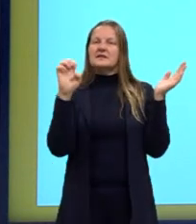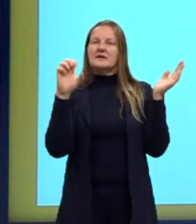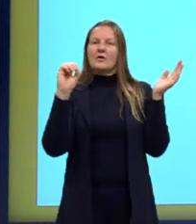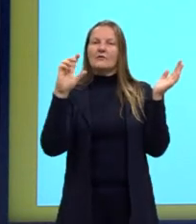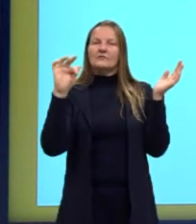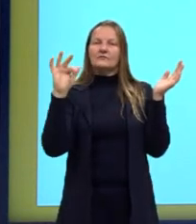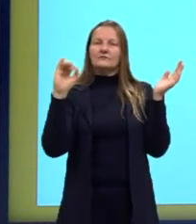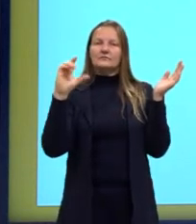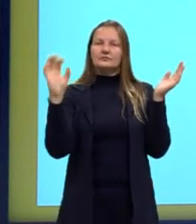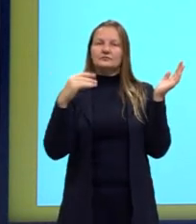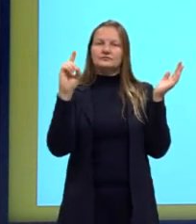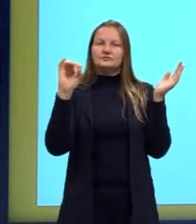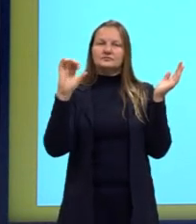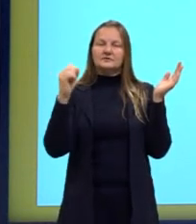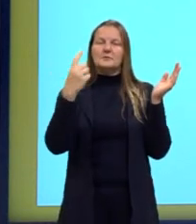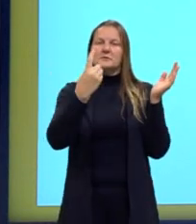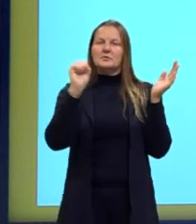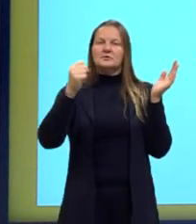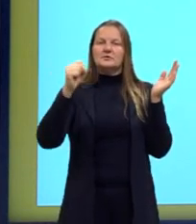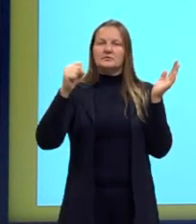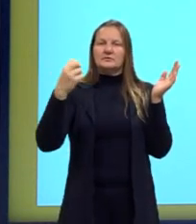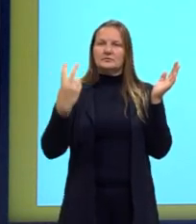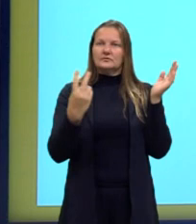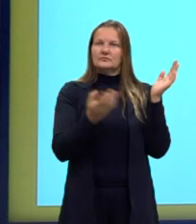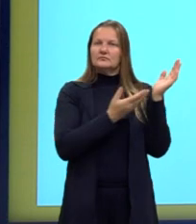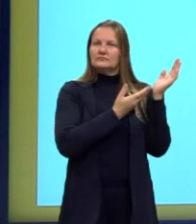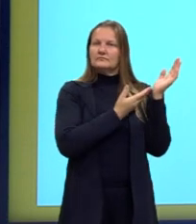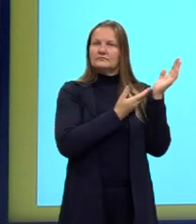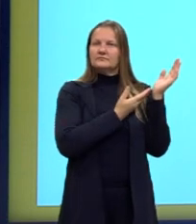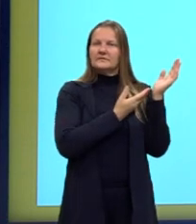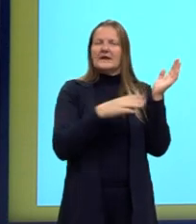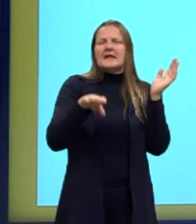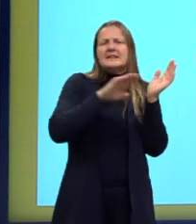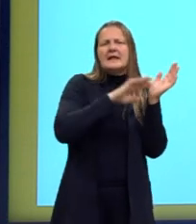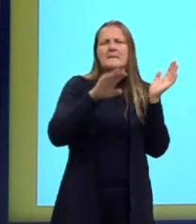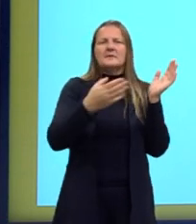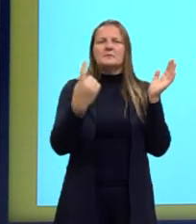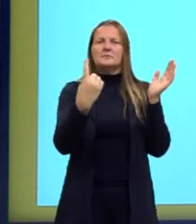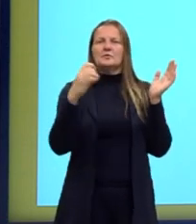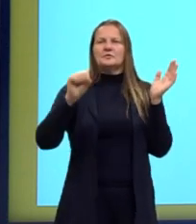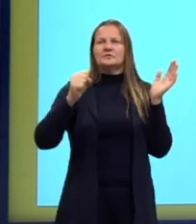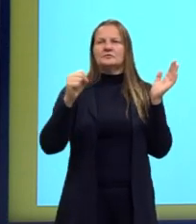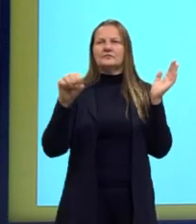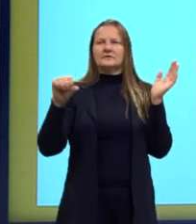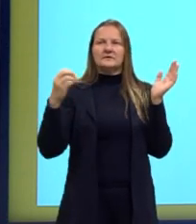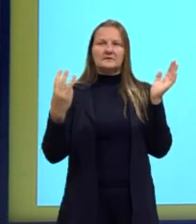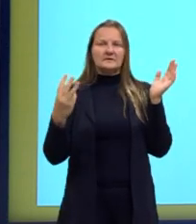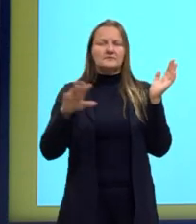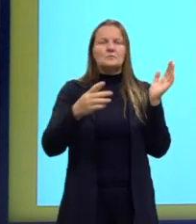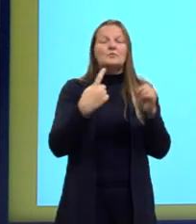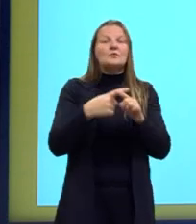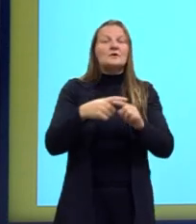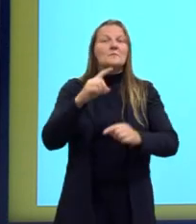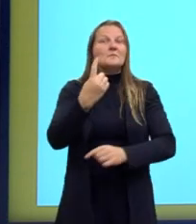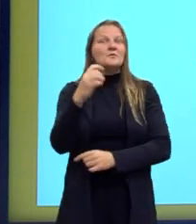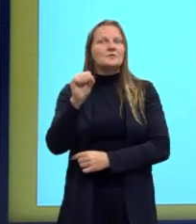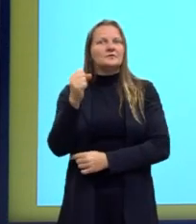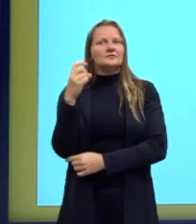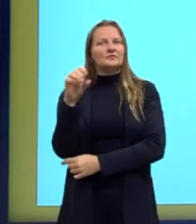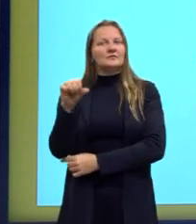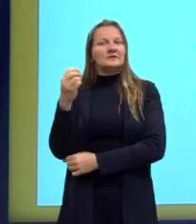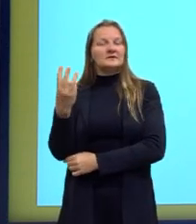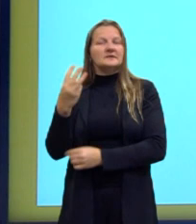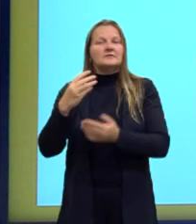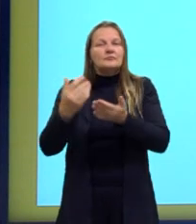1882. E vai mais ou menos até 1893. Por quê? Porque em 1883 é